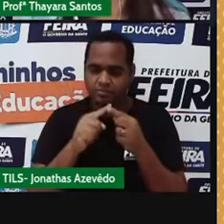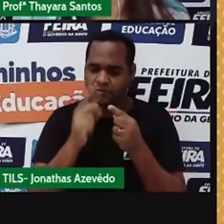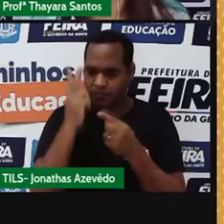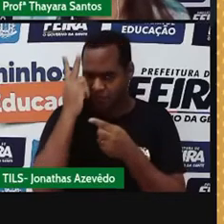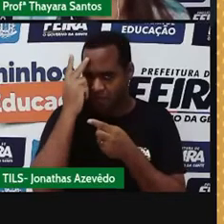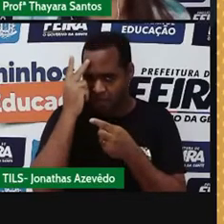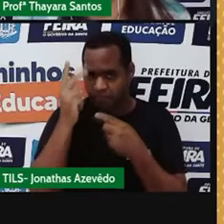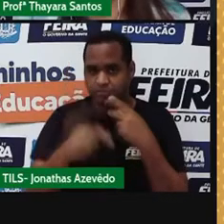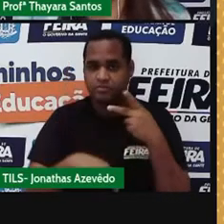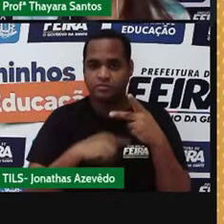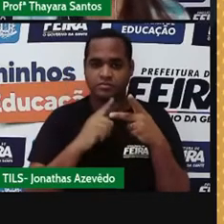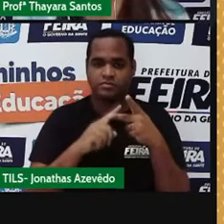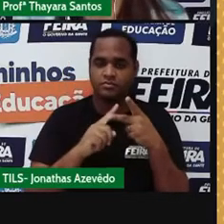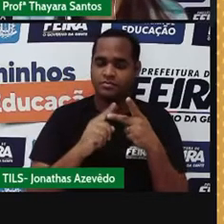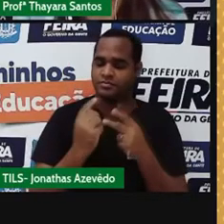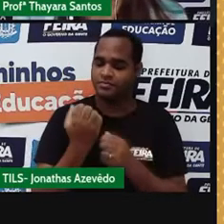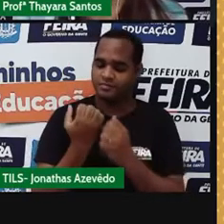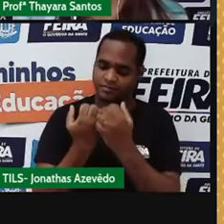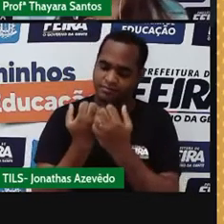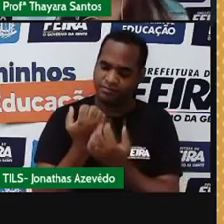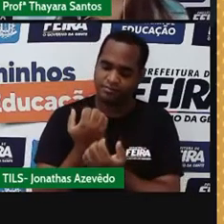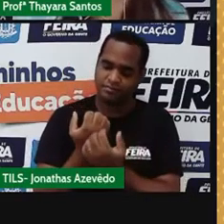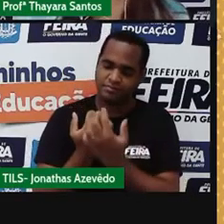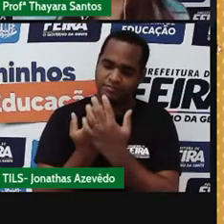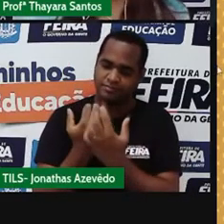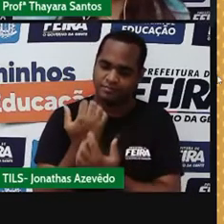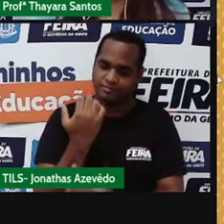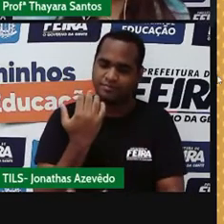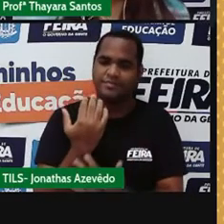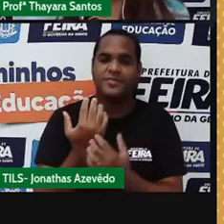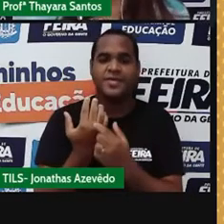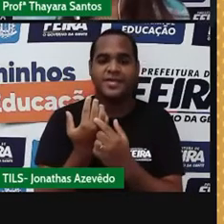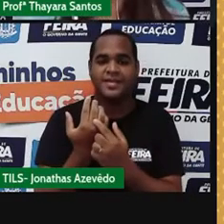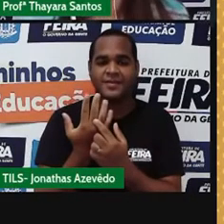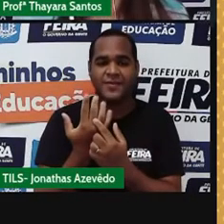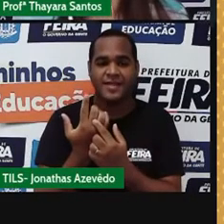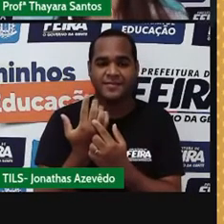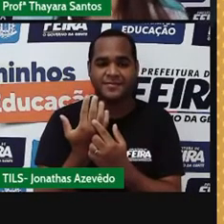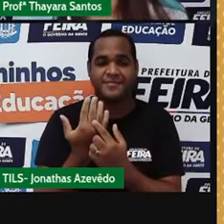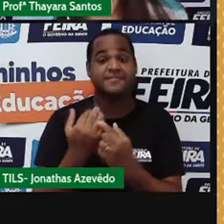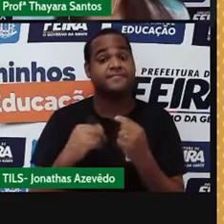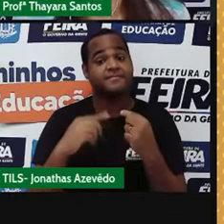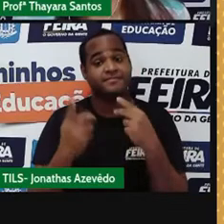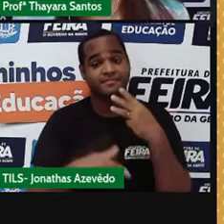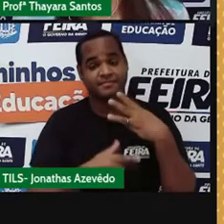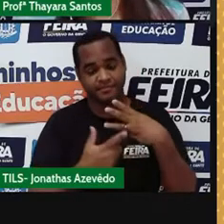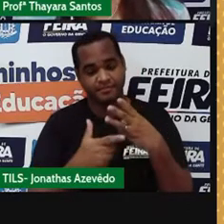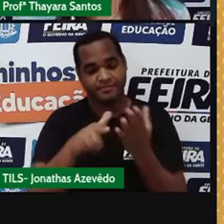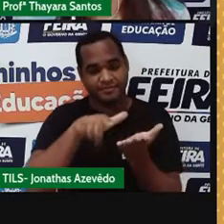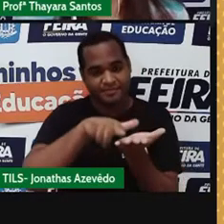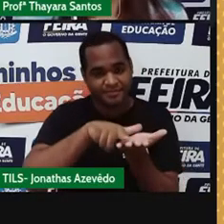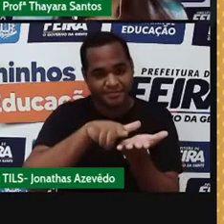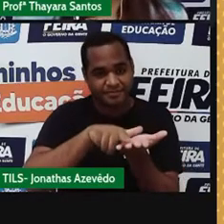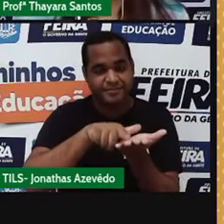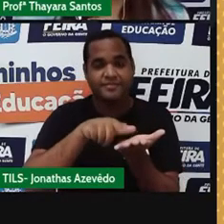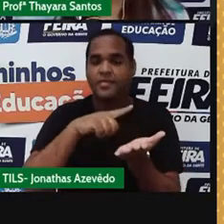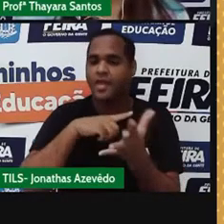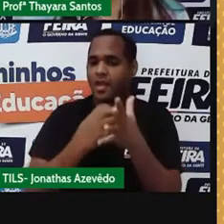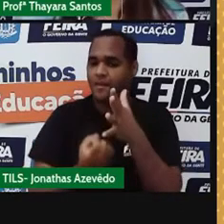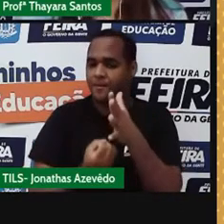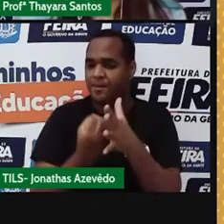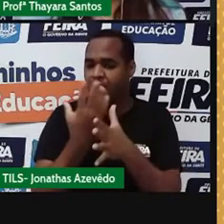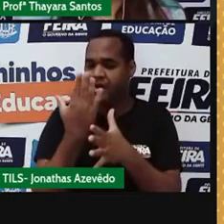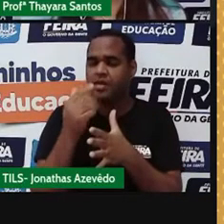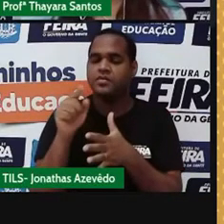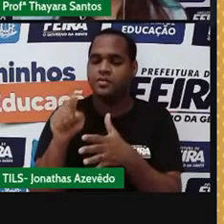A gente tem a parafina, que também é produzida a partir do petróleo. E a gente tem o papel, que ele é produzido